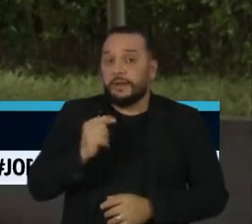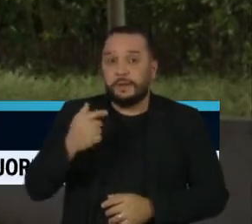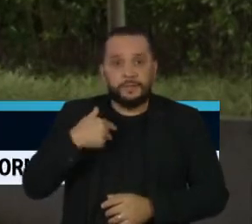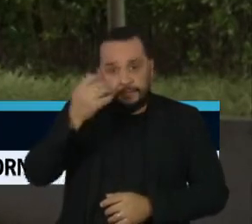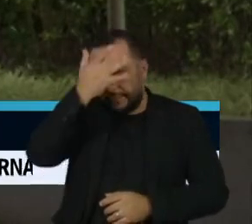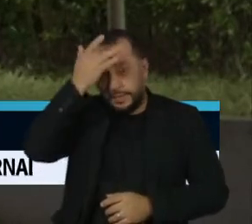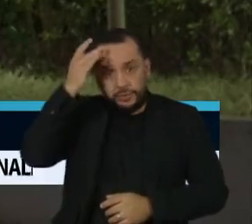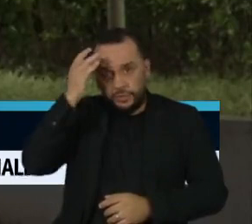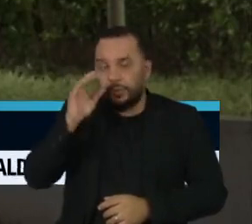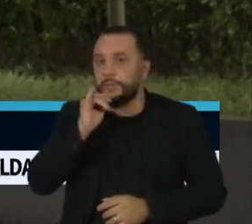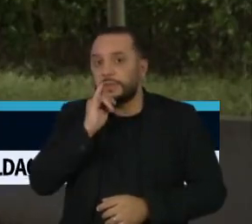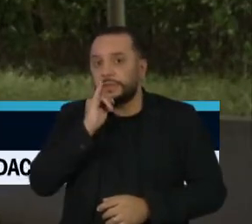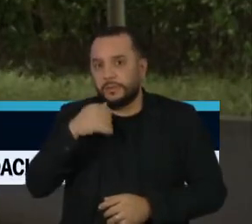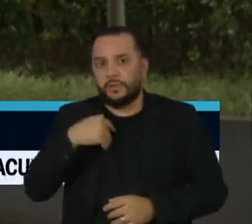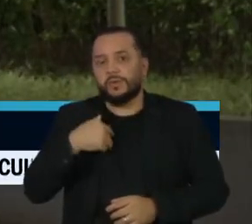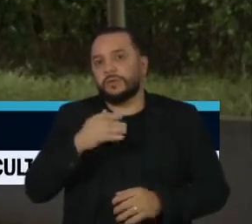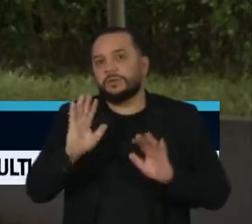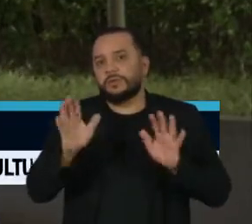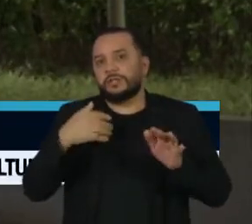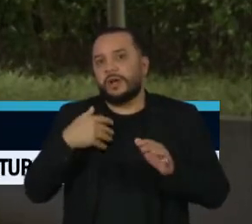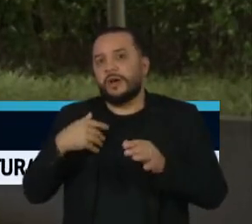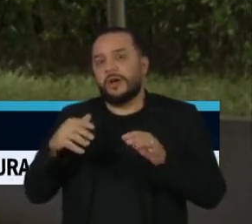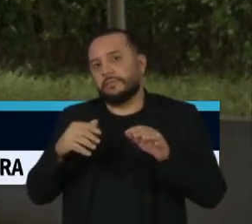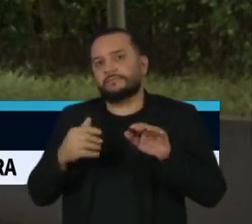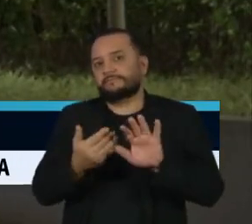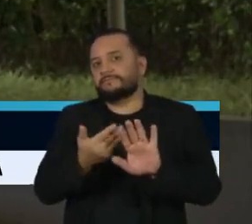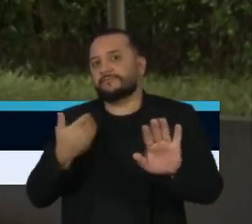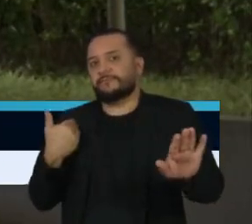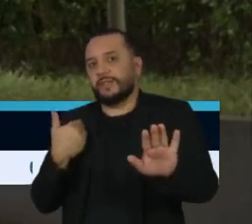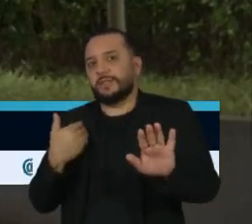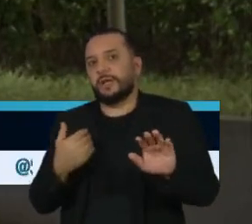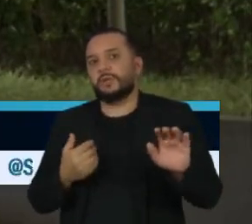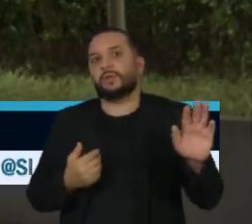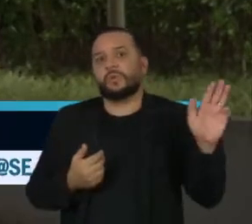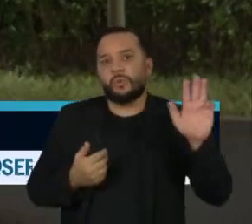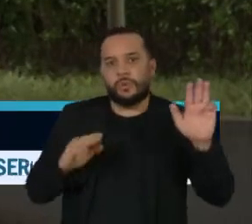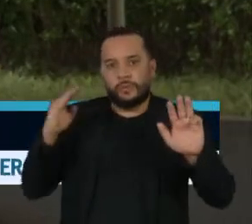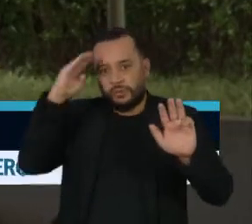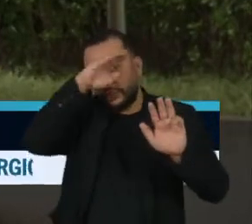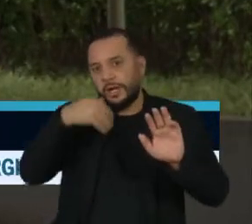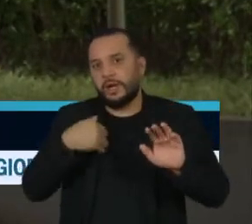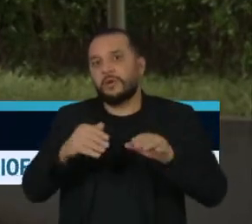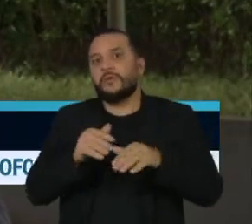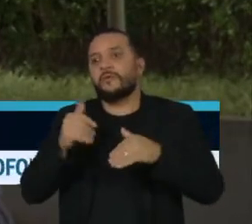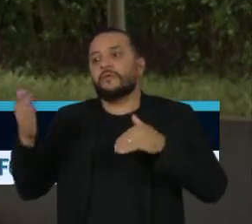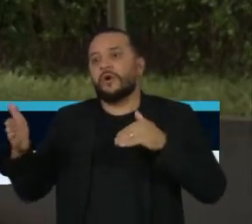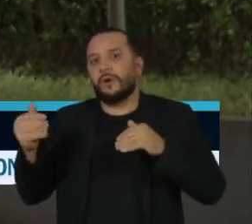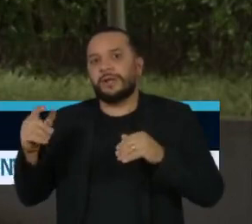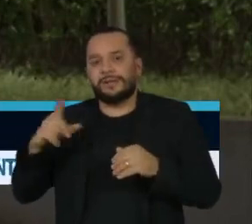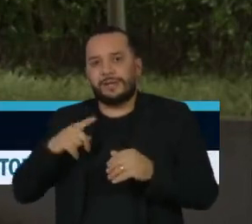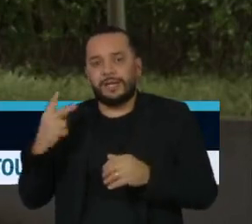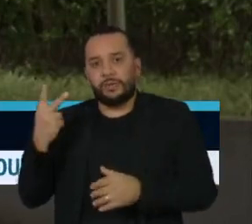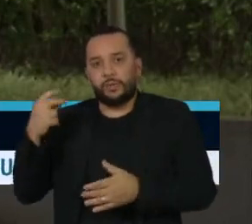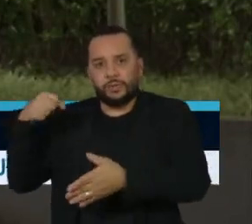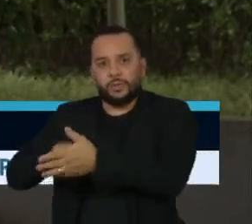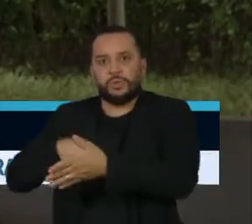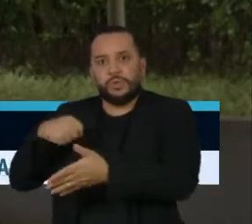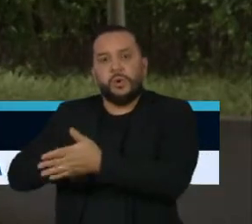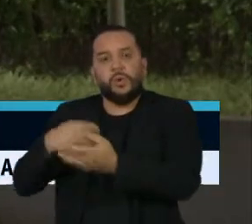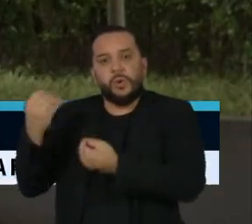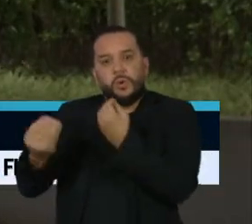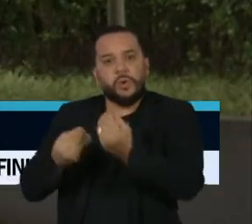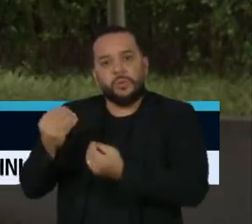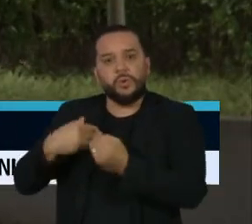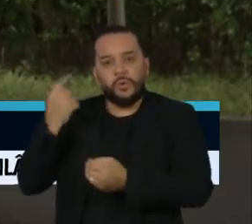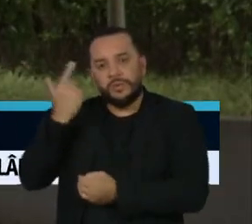polarização Lula-Bolsonaro têm duas batalhas pela frente. Primeiro, garantir a própria foto na urna eletrônica.